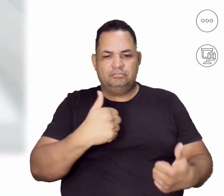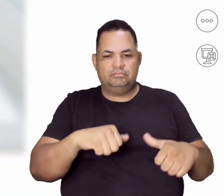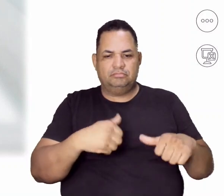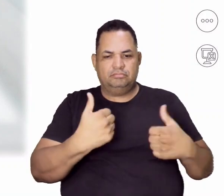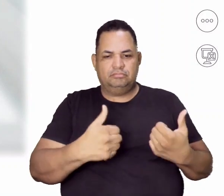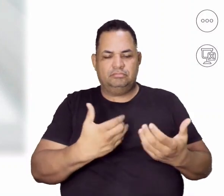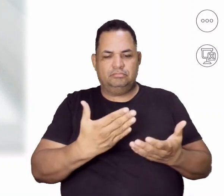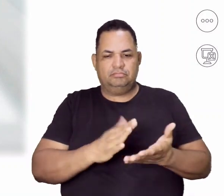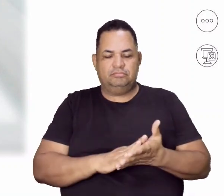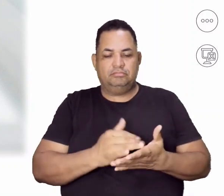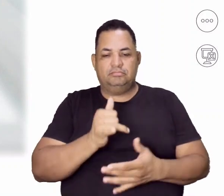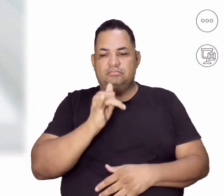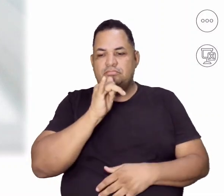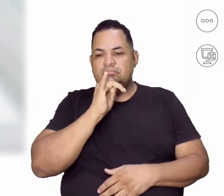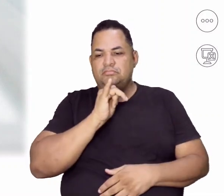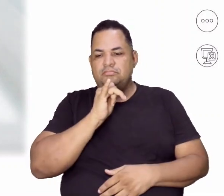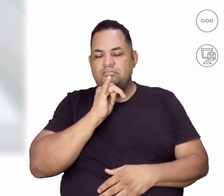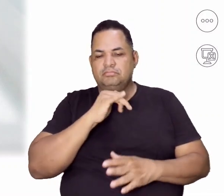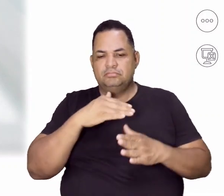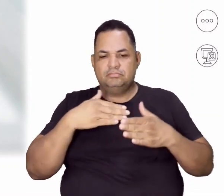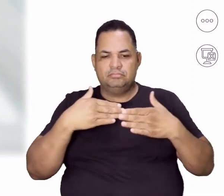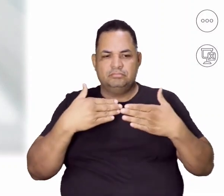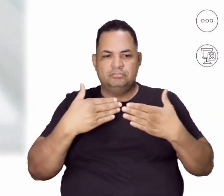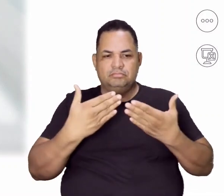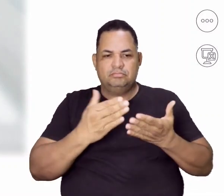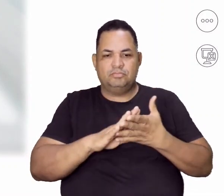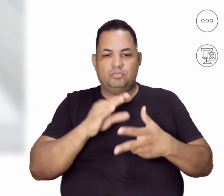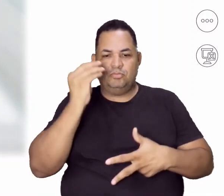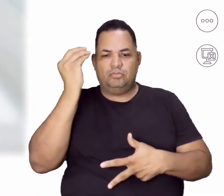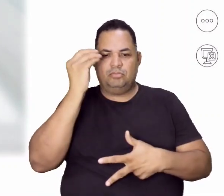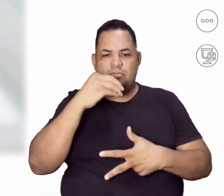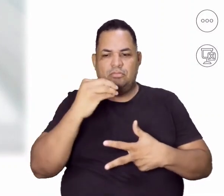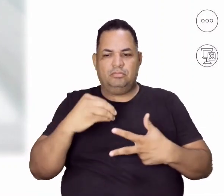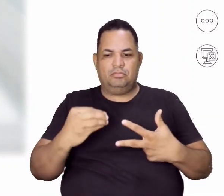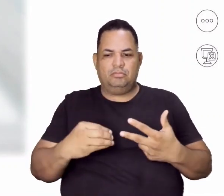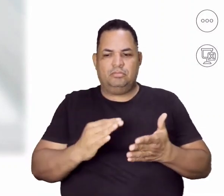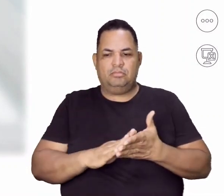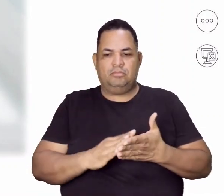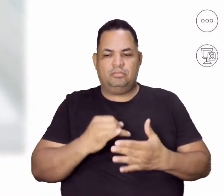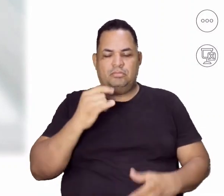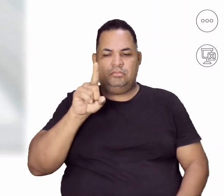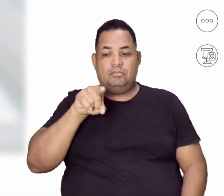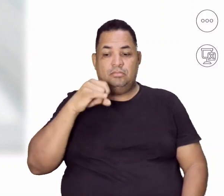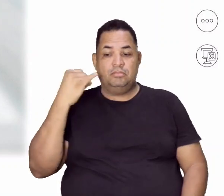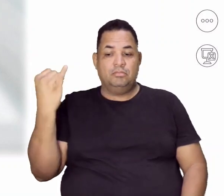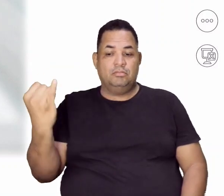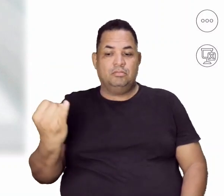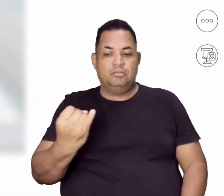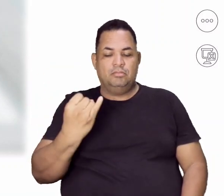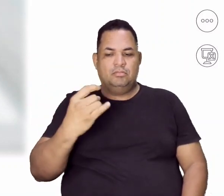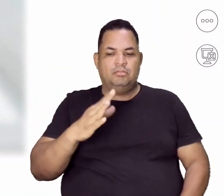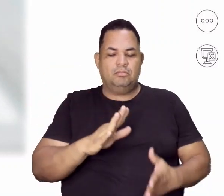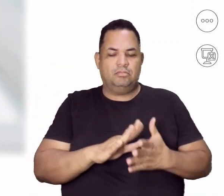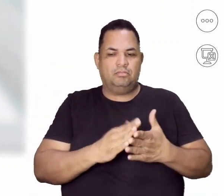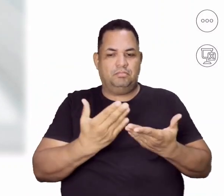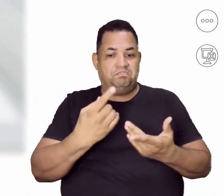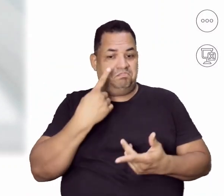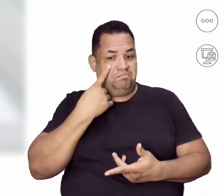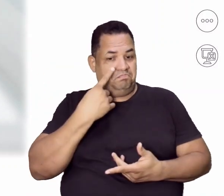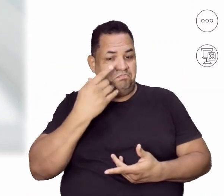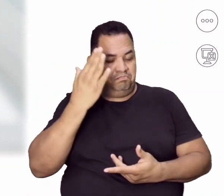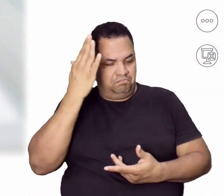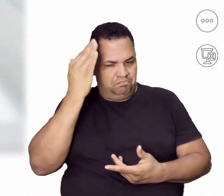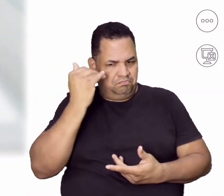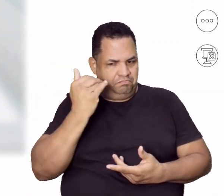externas, por exemplo, como o Enem. Então, é importante a gente pegar, ter bastante atenção aí sobre essa